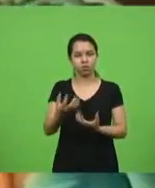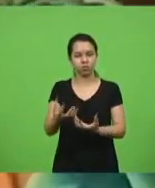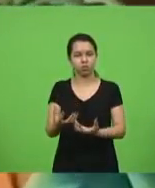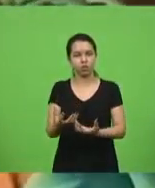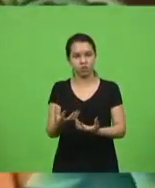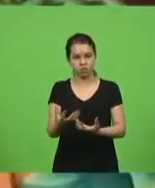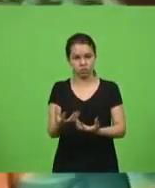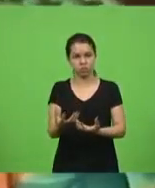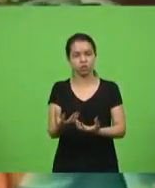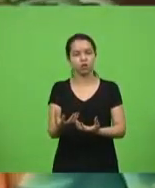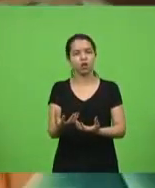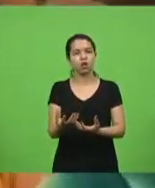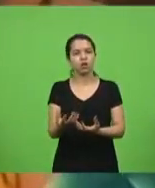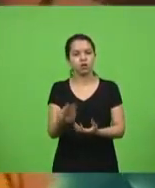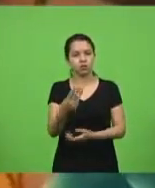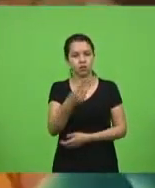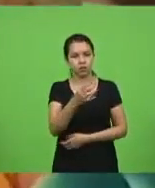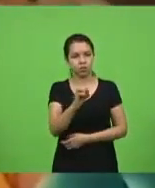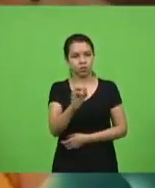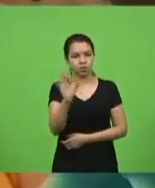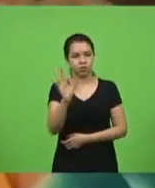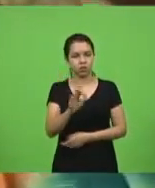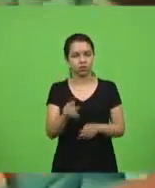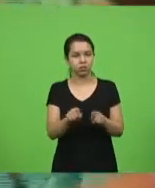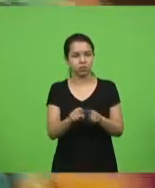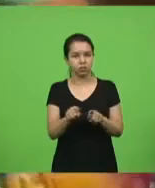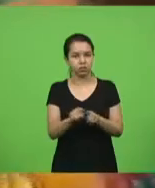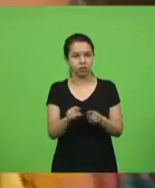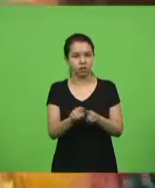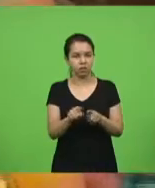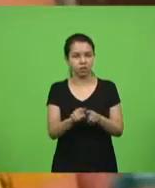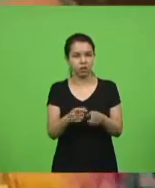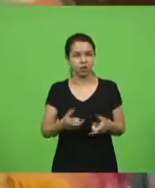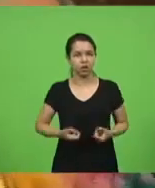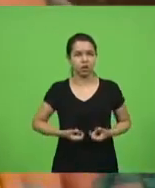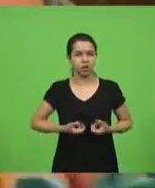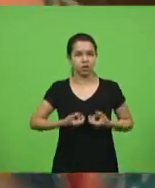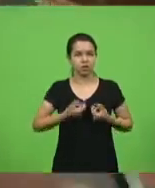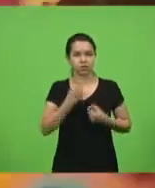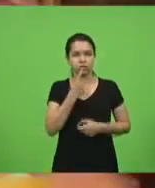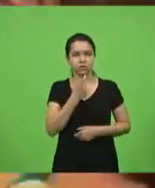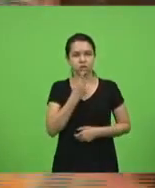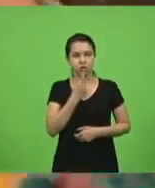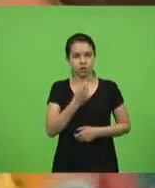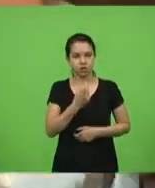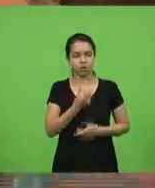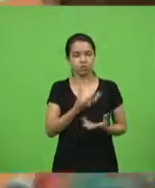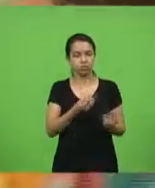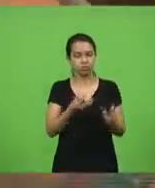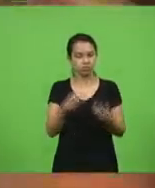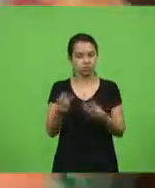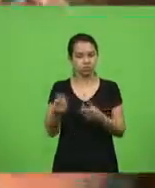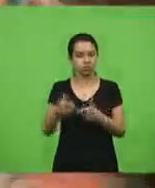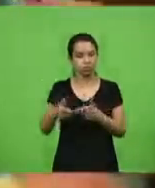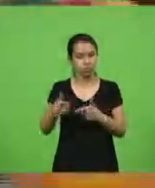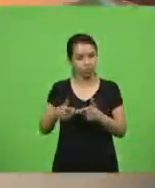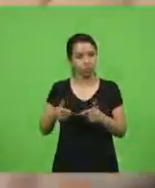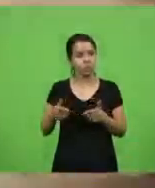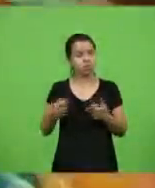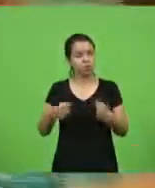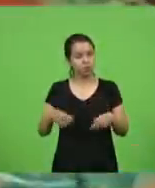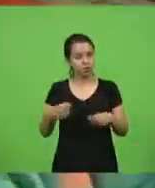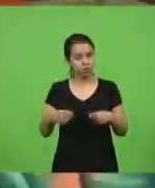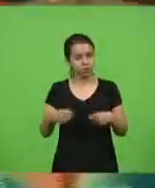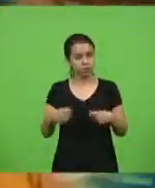os neocêmicos, enfim, série de problemas. Eu acho que nós temos já que começar essa nova fase pandemia